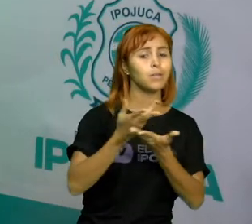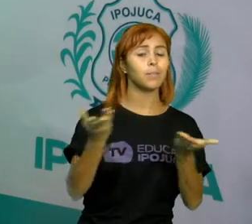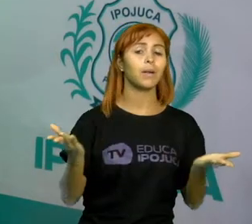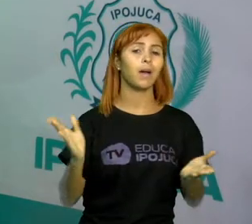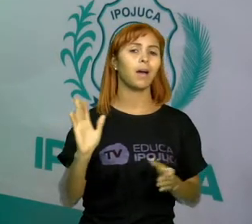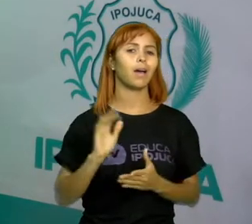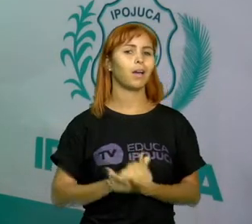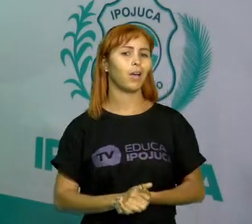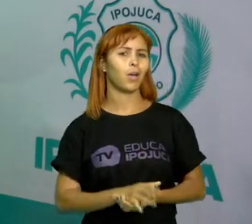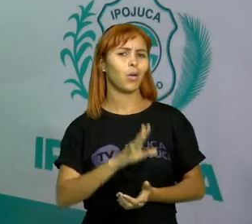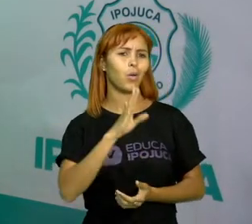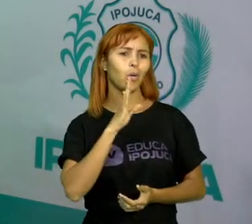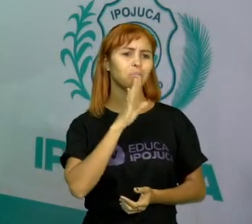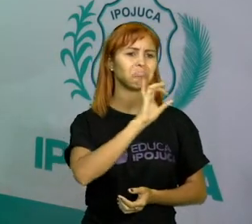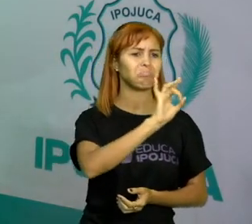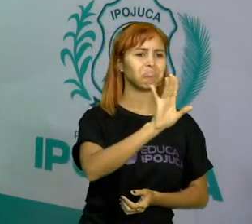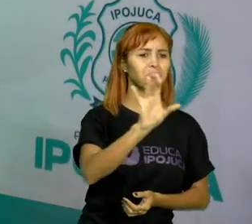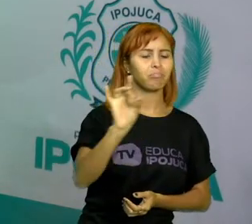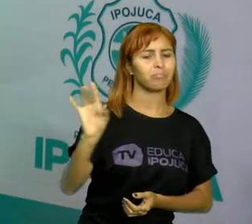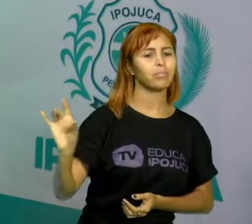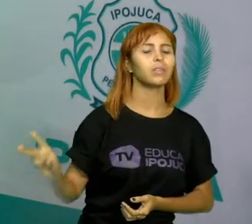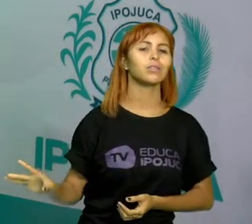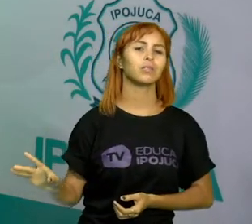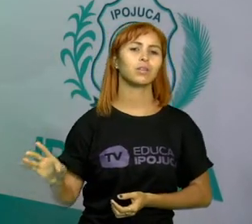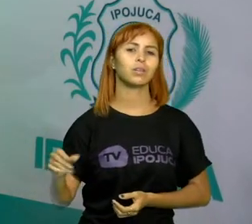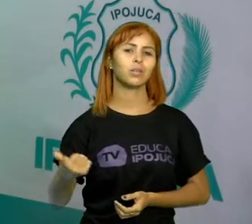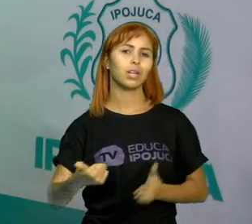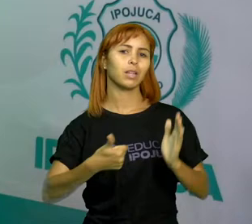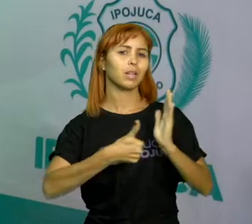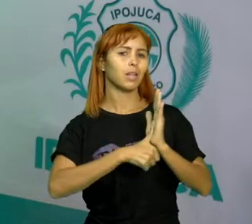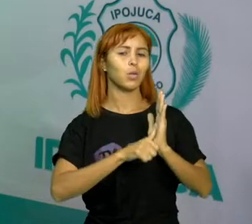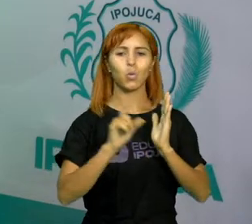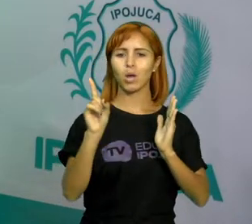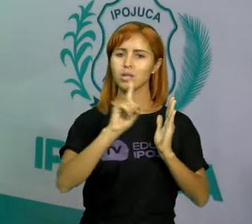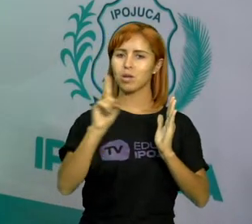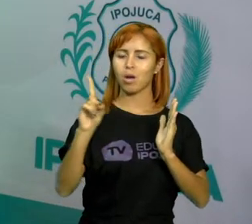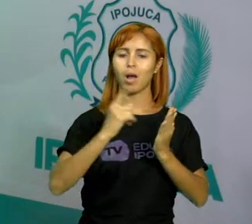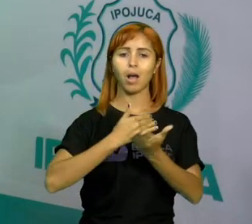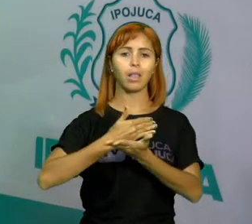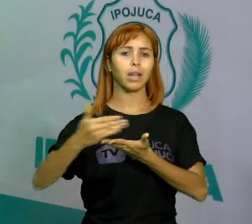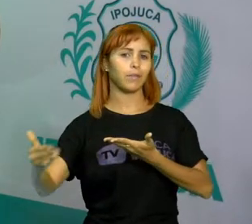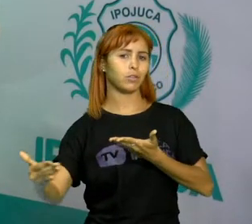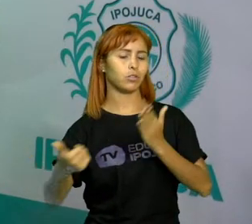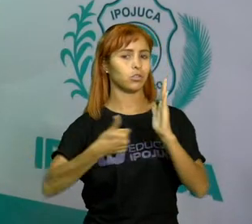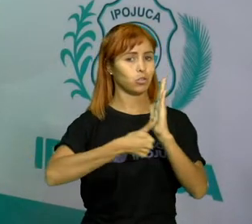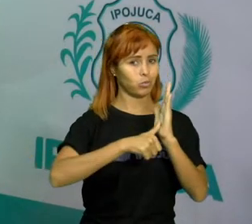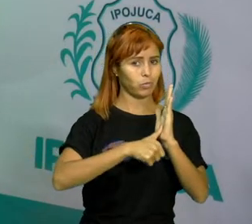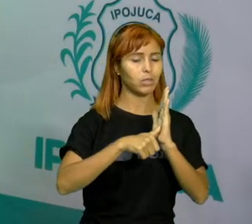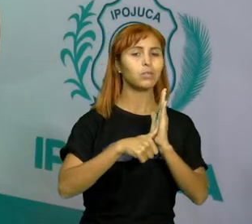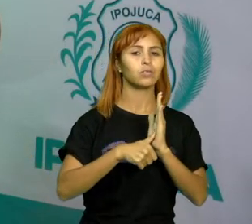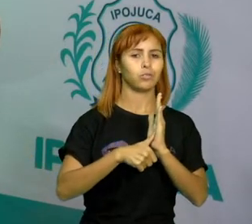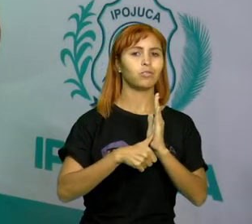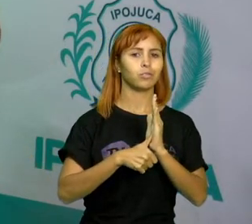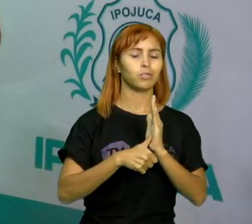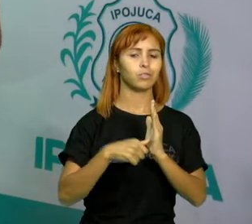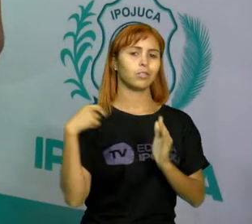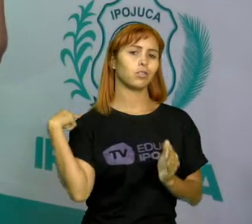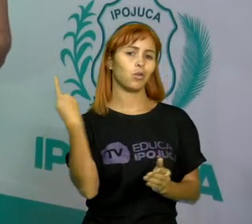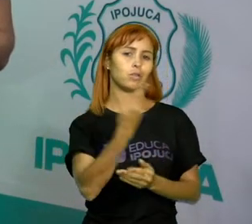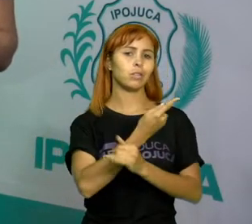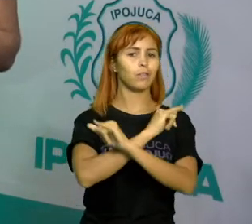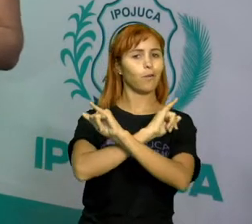identificar as pessoas. Nossa identidade não é somente feita através dos documentos que carregam nossas